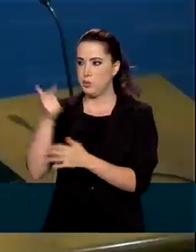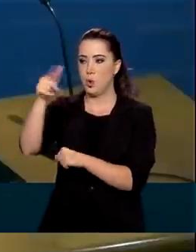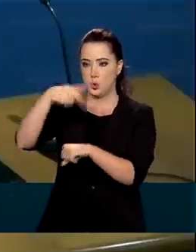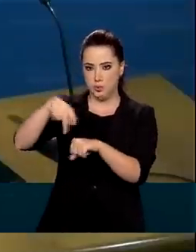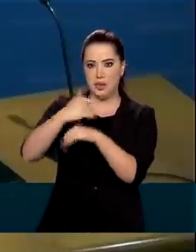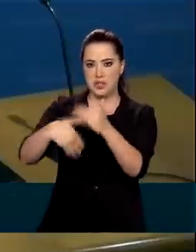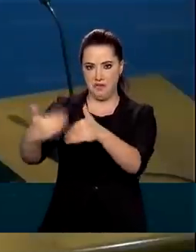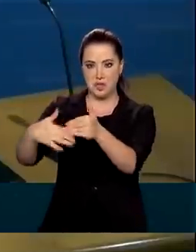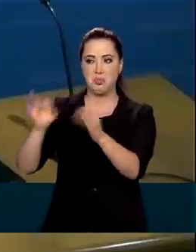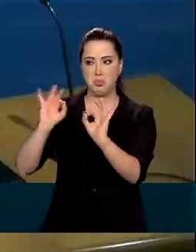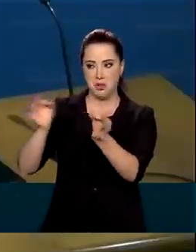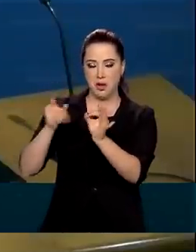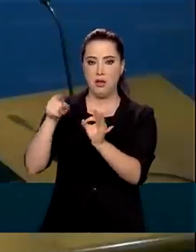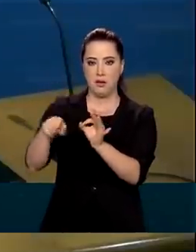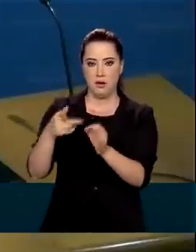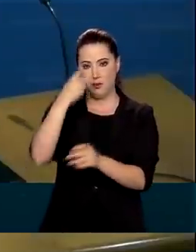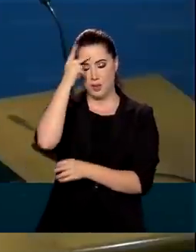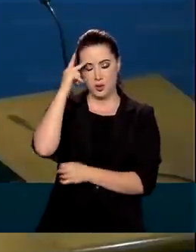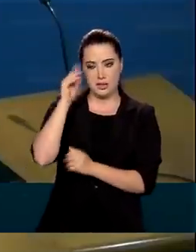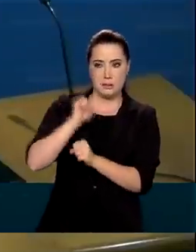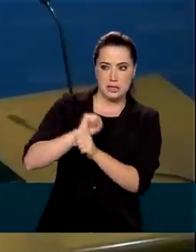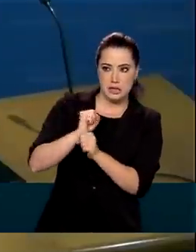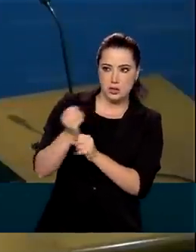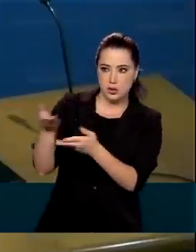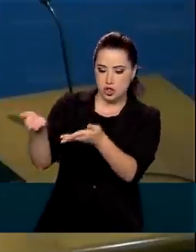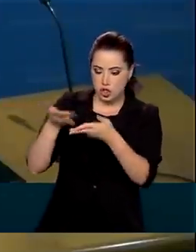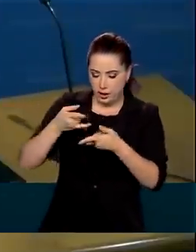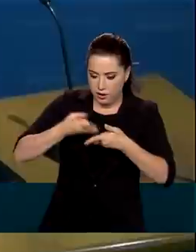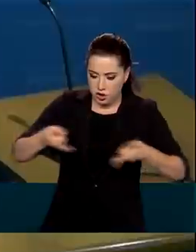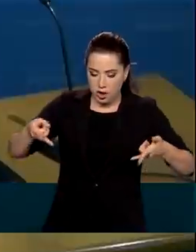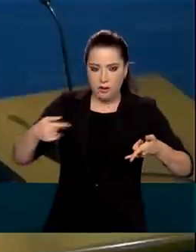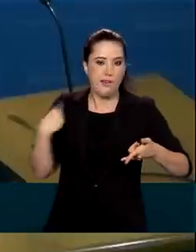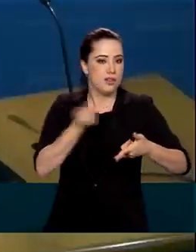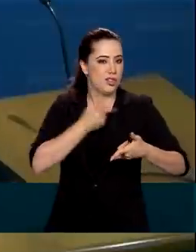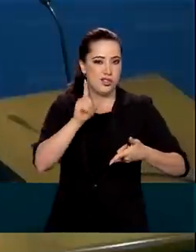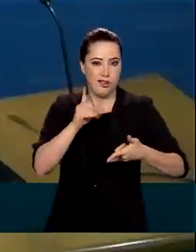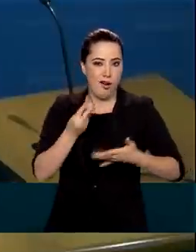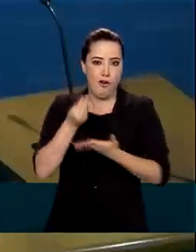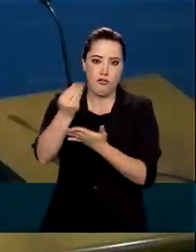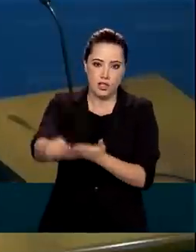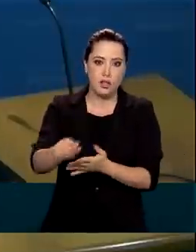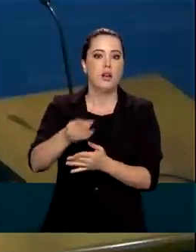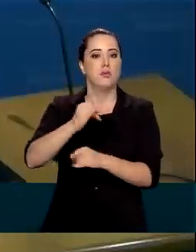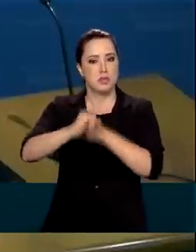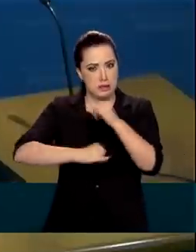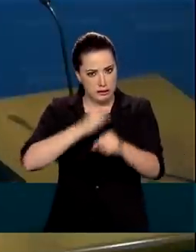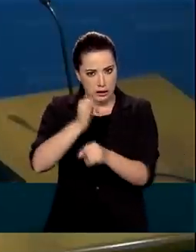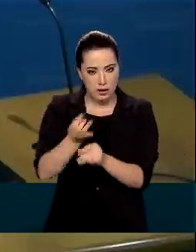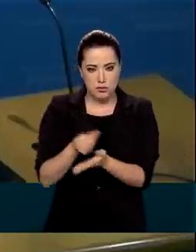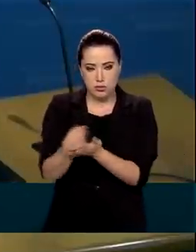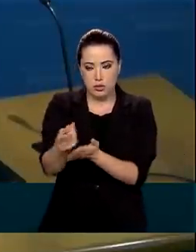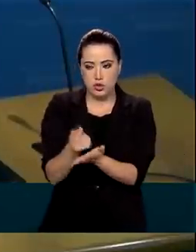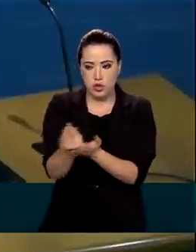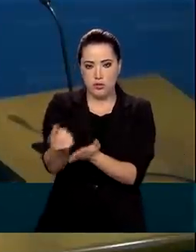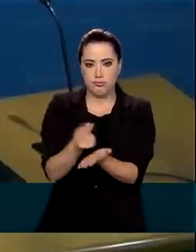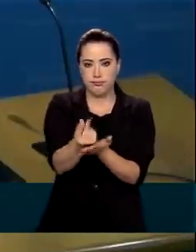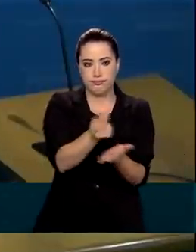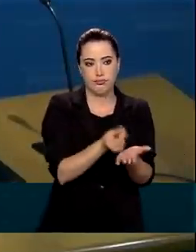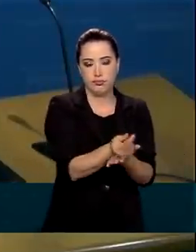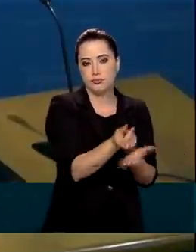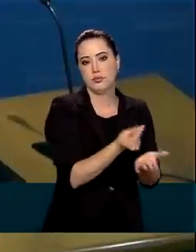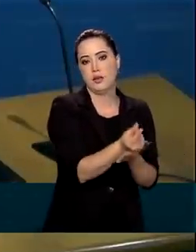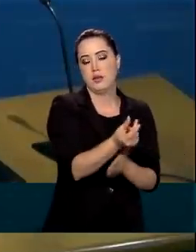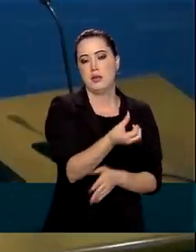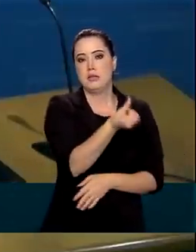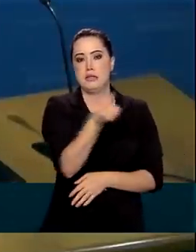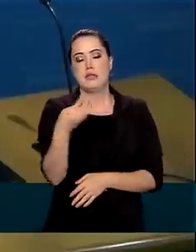gente até hoje recebeu cheque por correio, quando na verdade nós digitalizamos e entregamos essa proteção aos